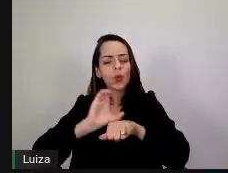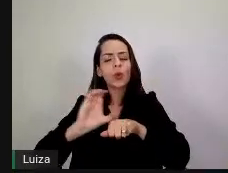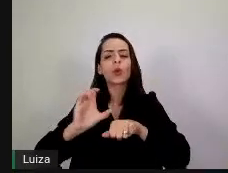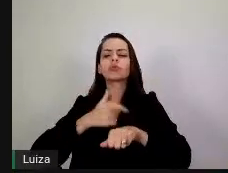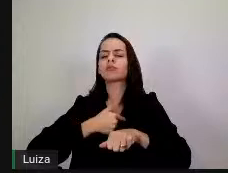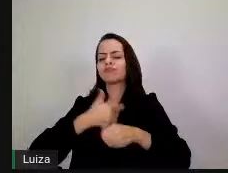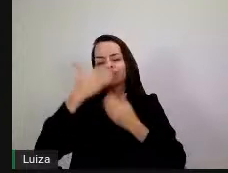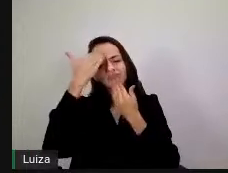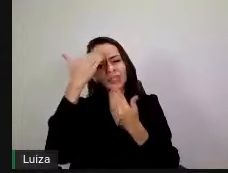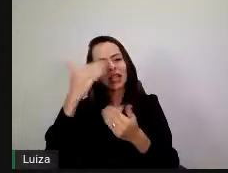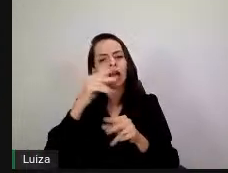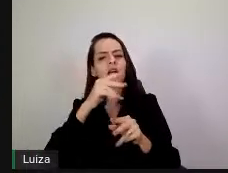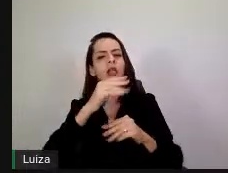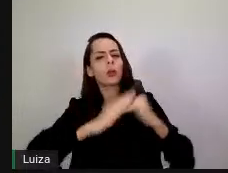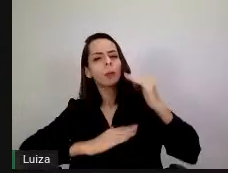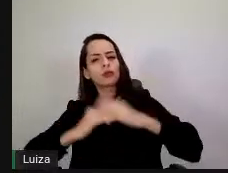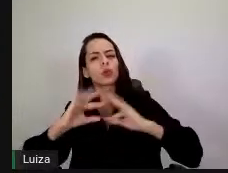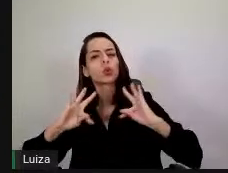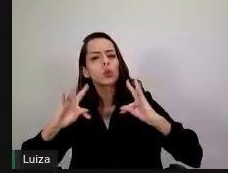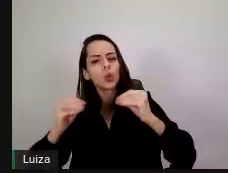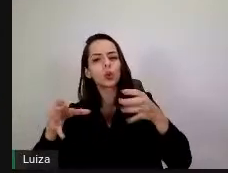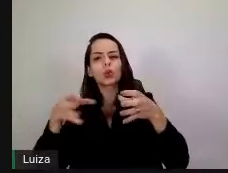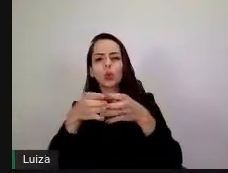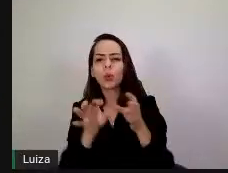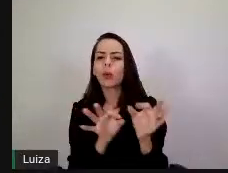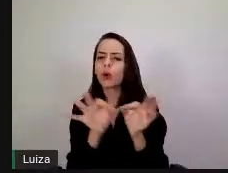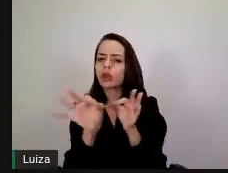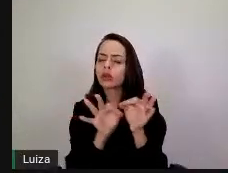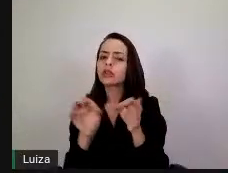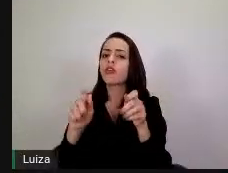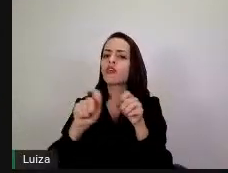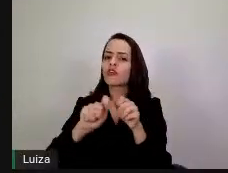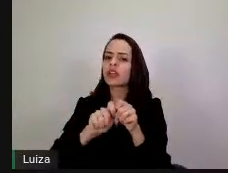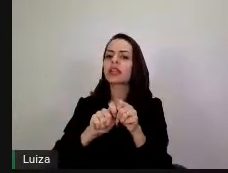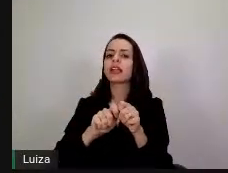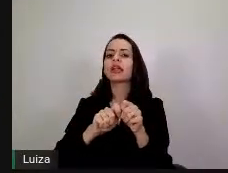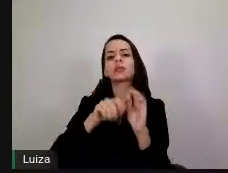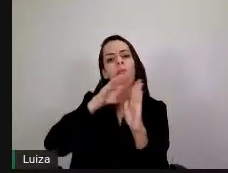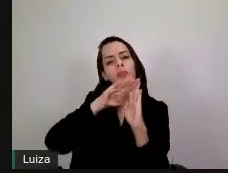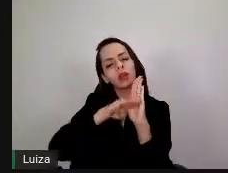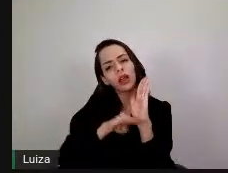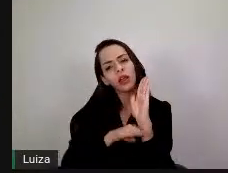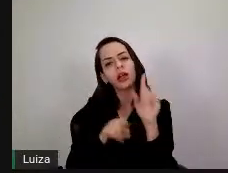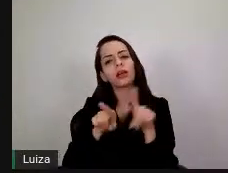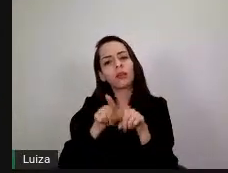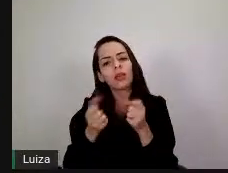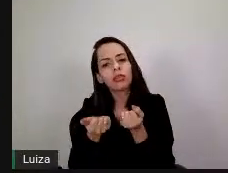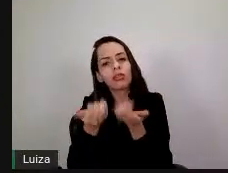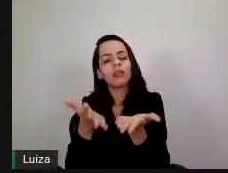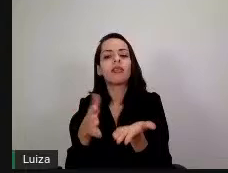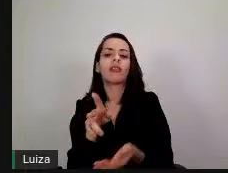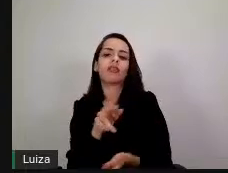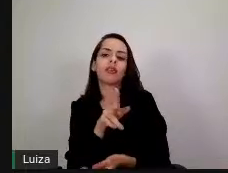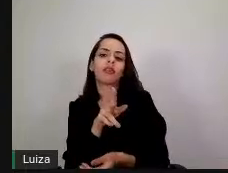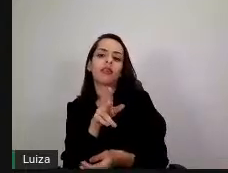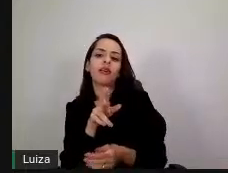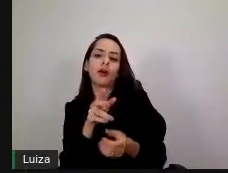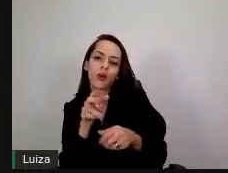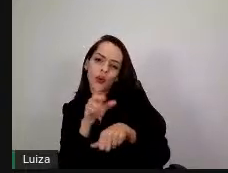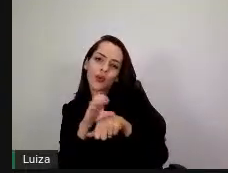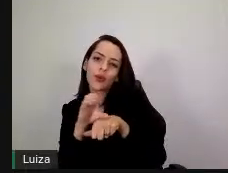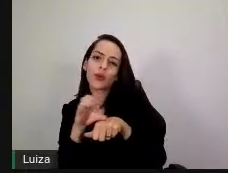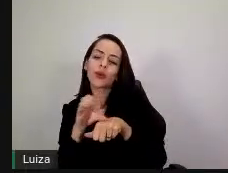elaboração e oferta, e principalmente agora, na remodelação deste curso, para que seja, né,